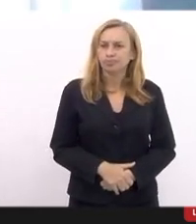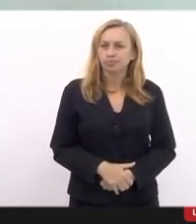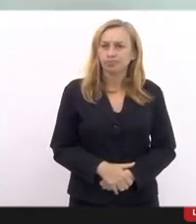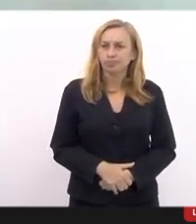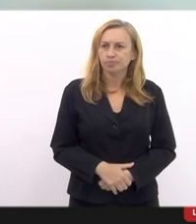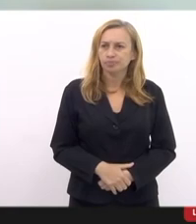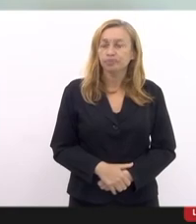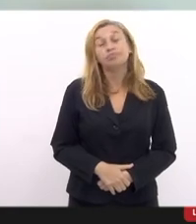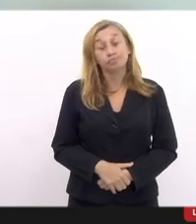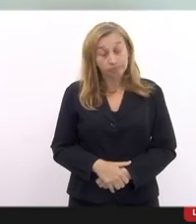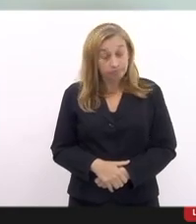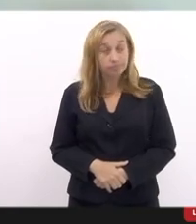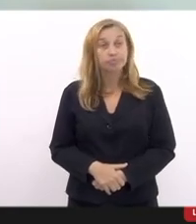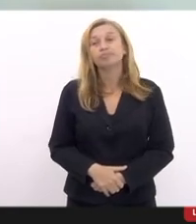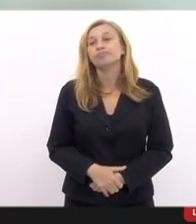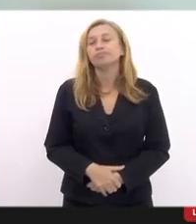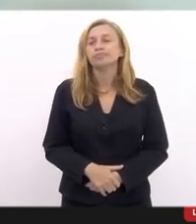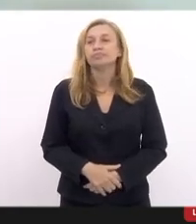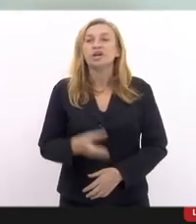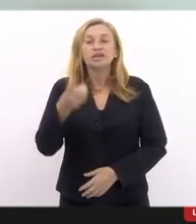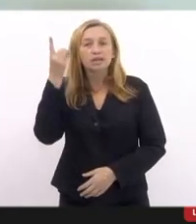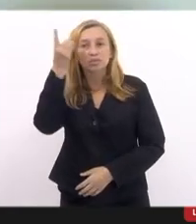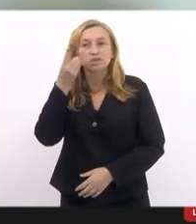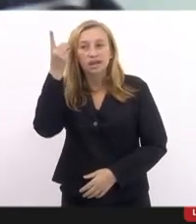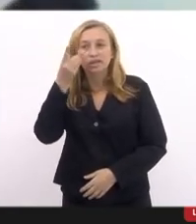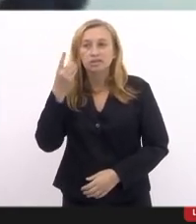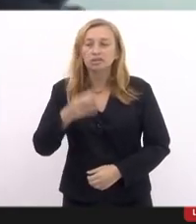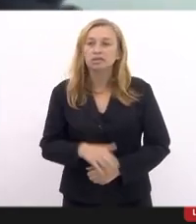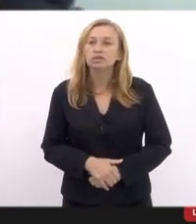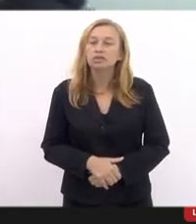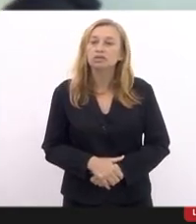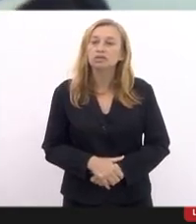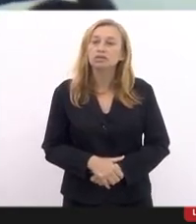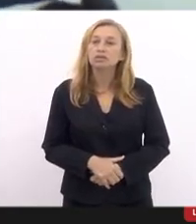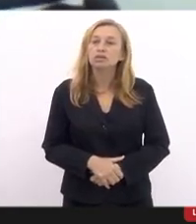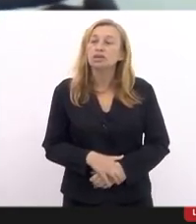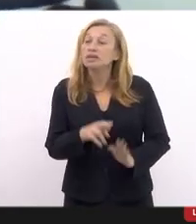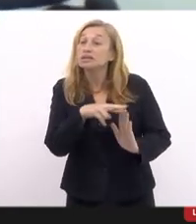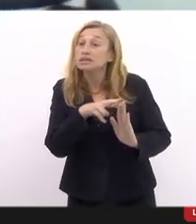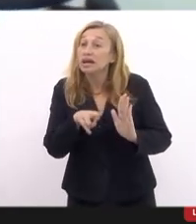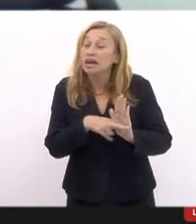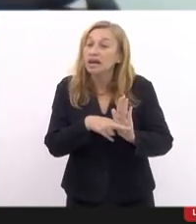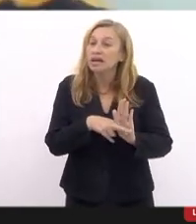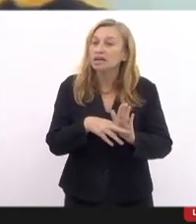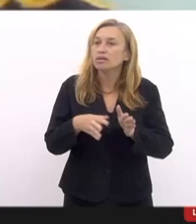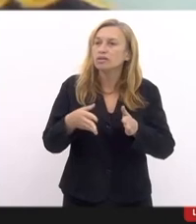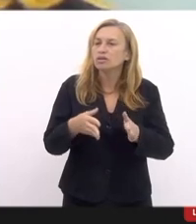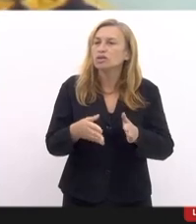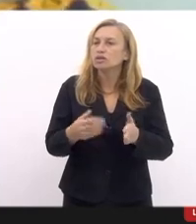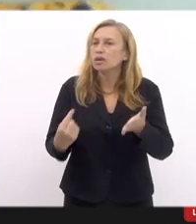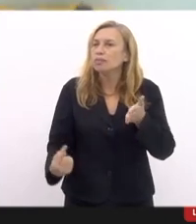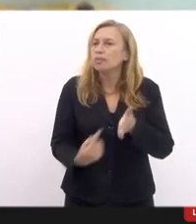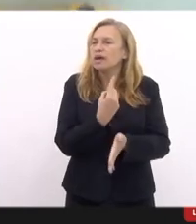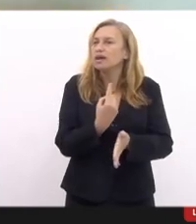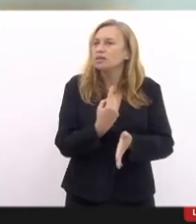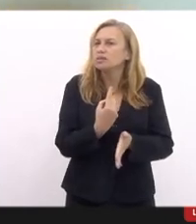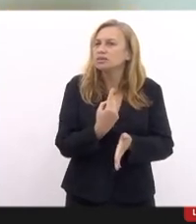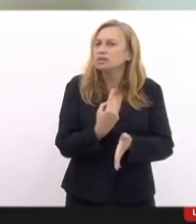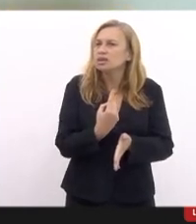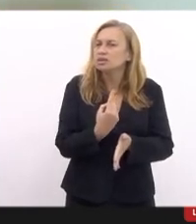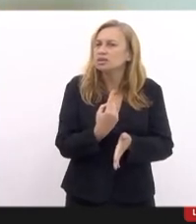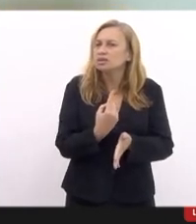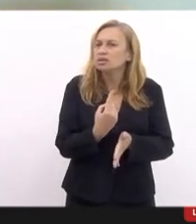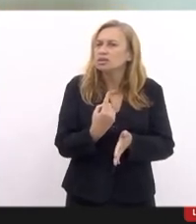Vamos lá. Deputado, esse procedimento para o Adão, o está perguntando com relação à autopreservação do